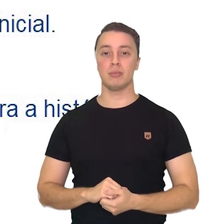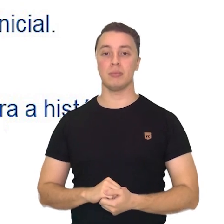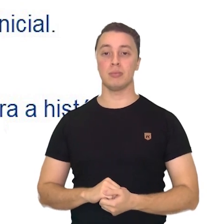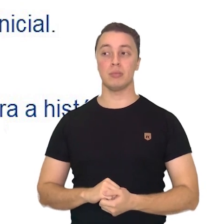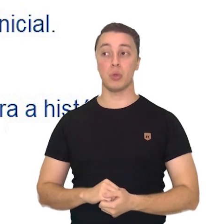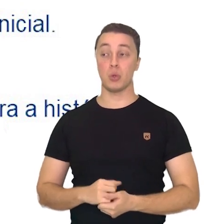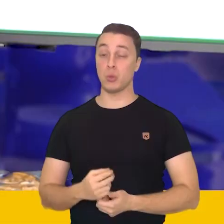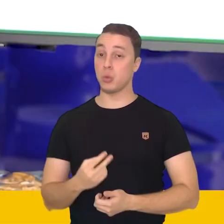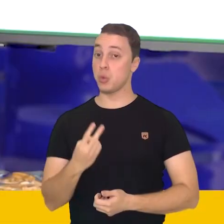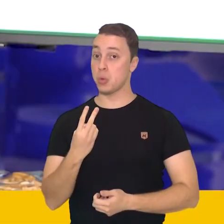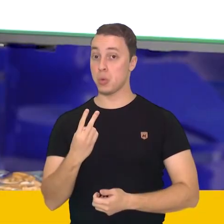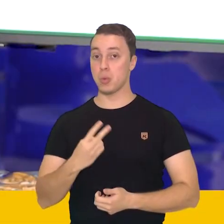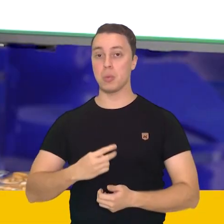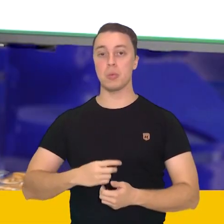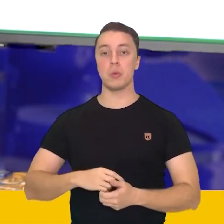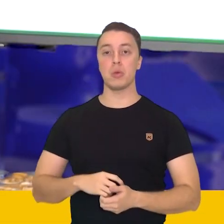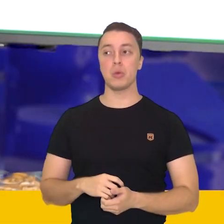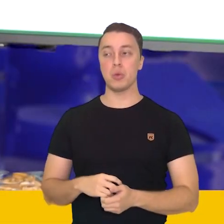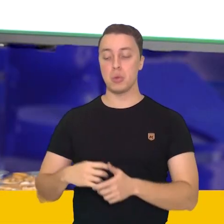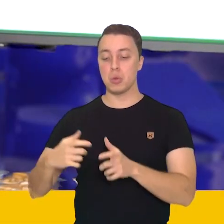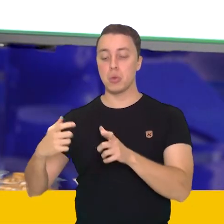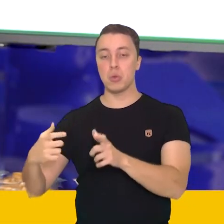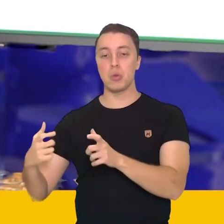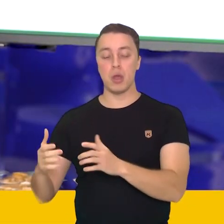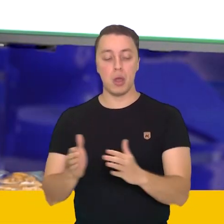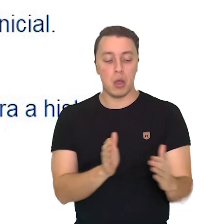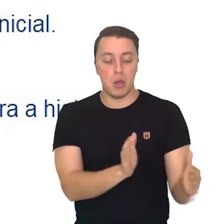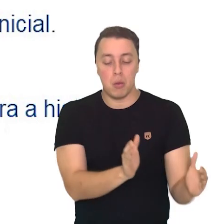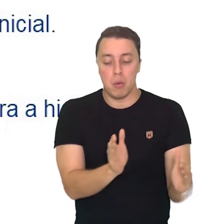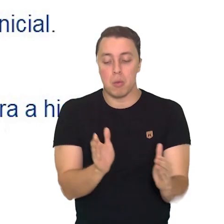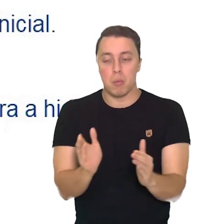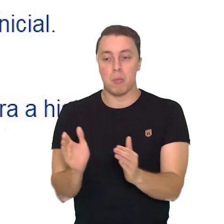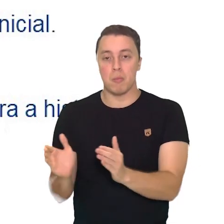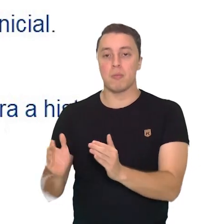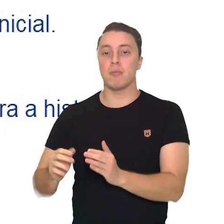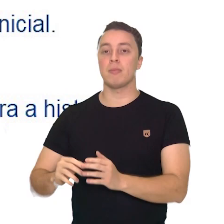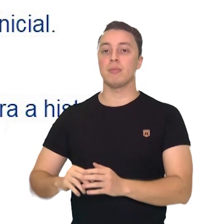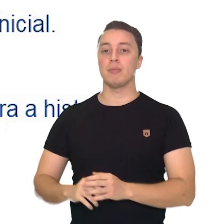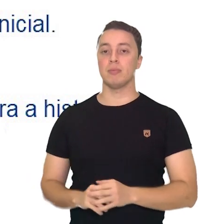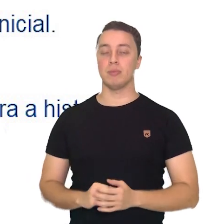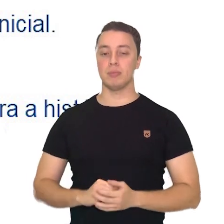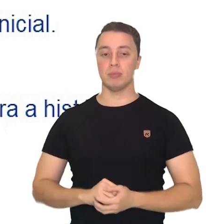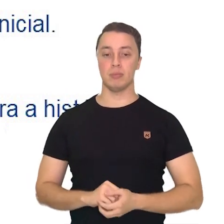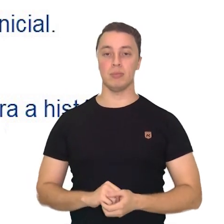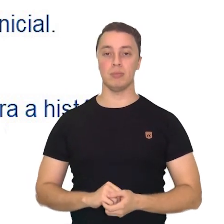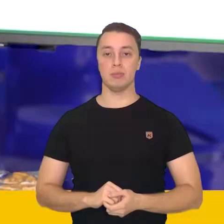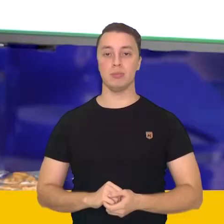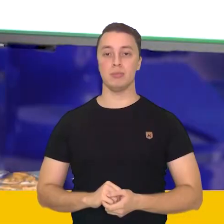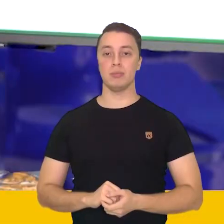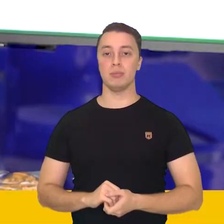2. Lugar onde a história acontece é o espaço.